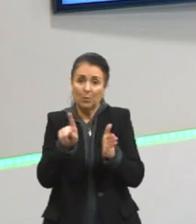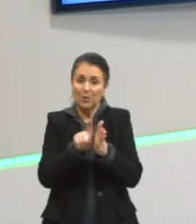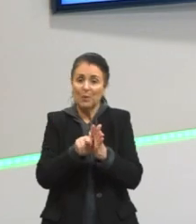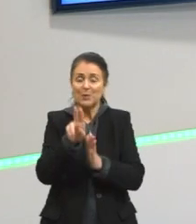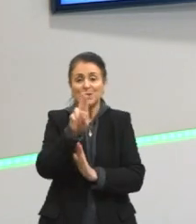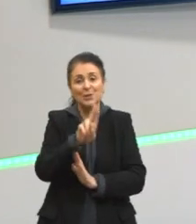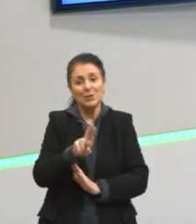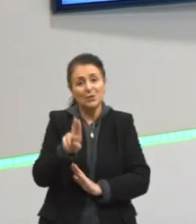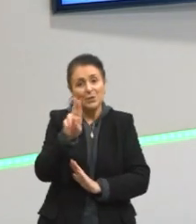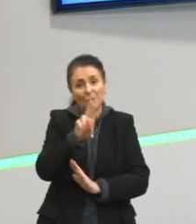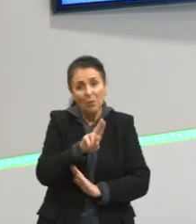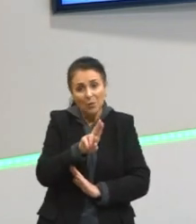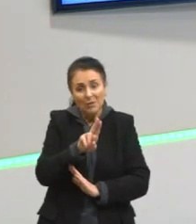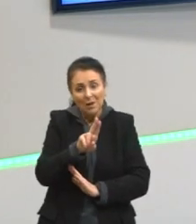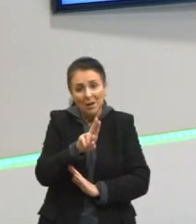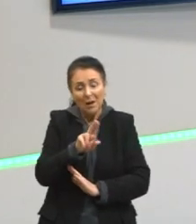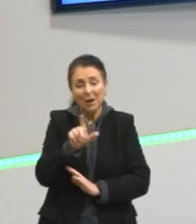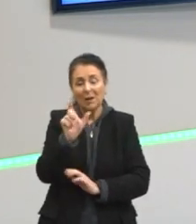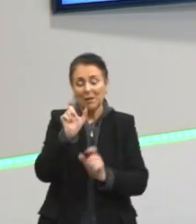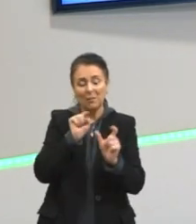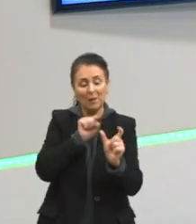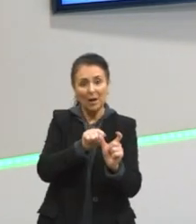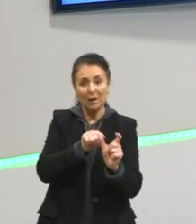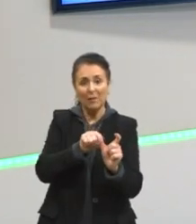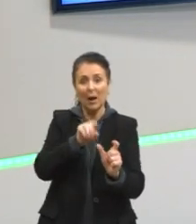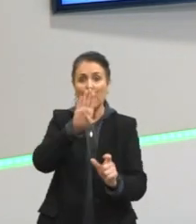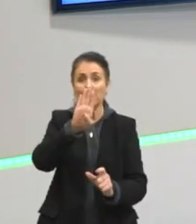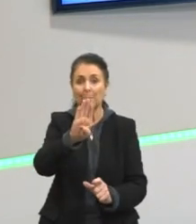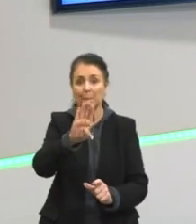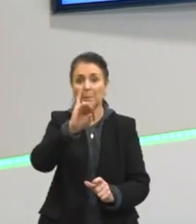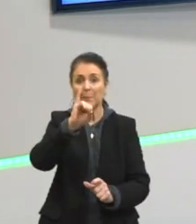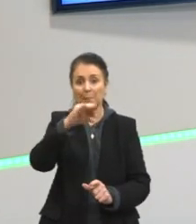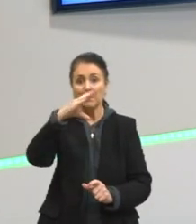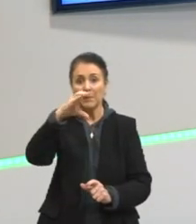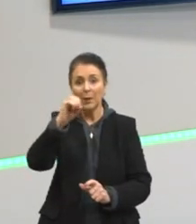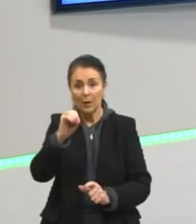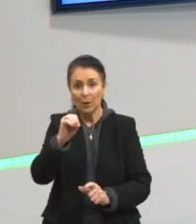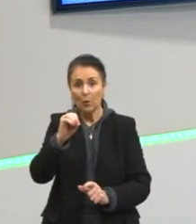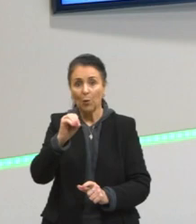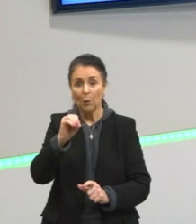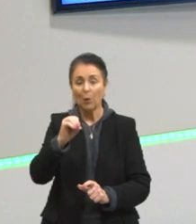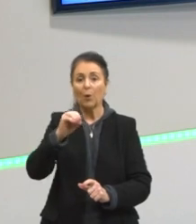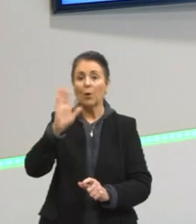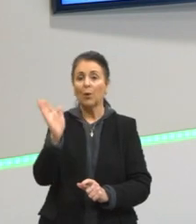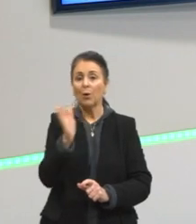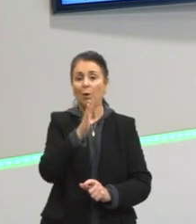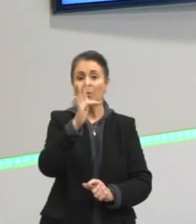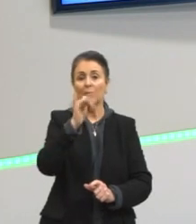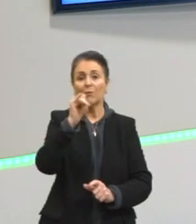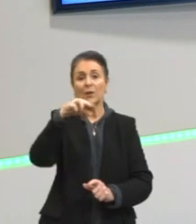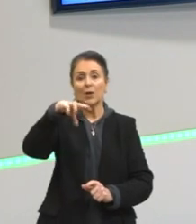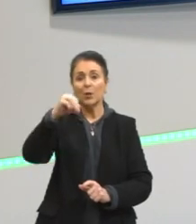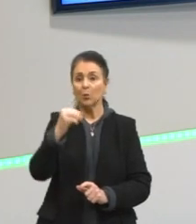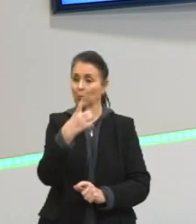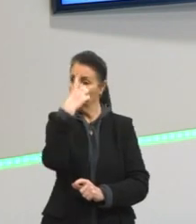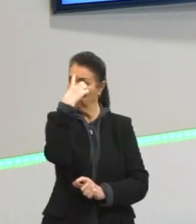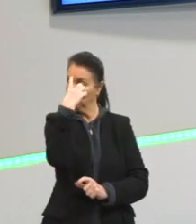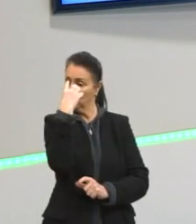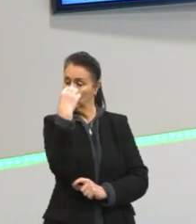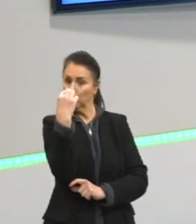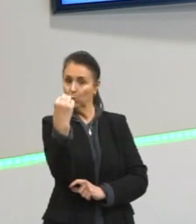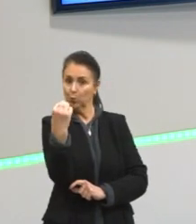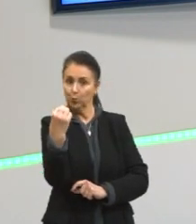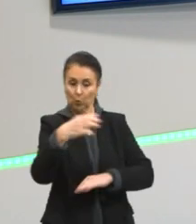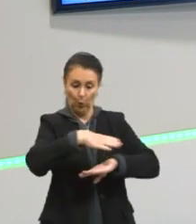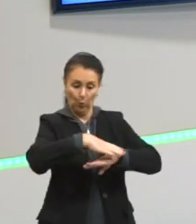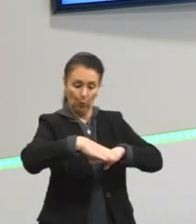a gente associa a palavra bico, porque os animais têm bico e muitas vezes esse bico, né? No